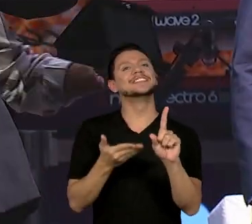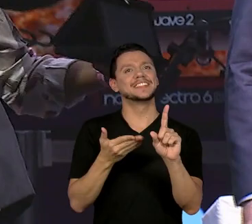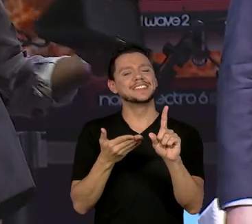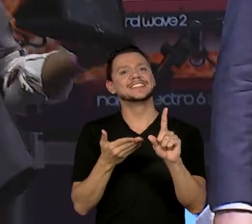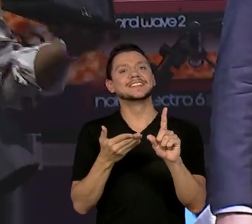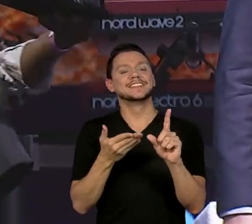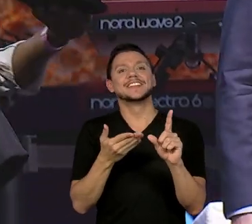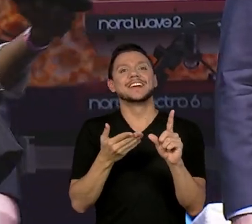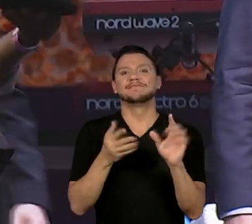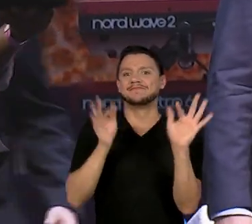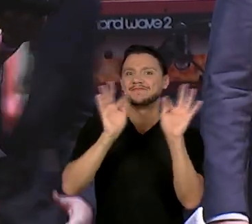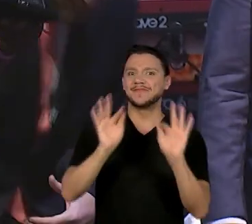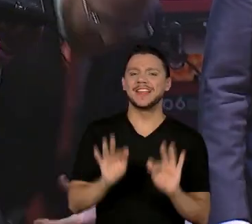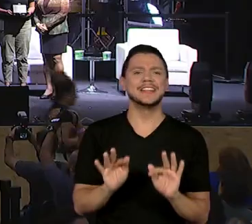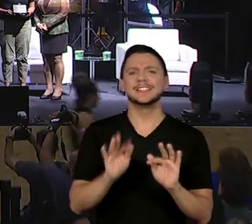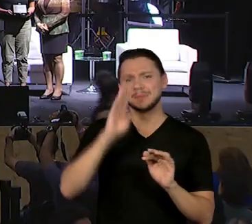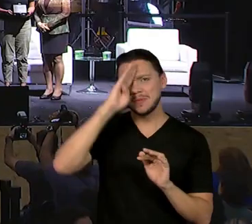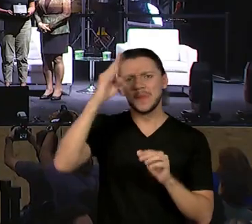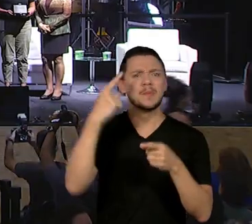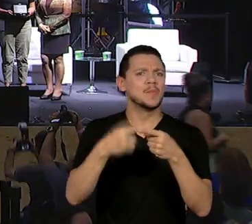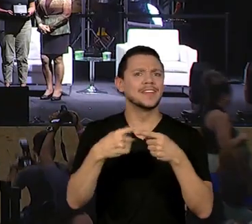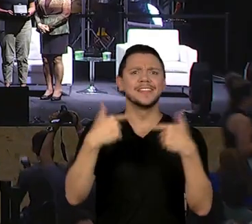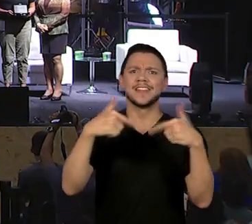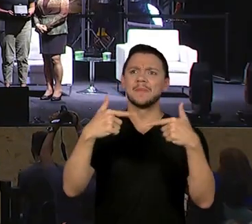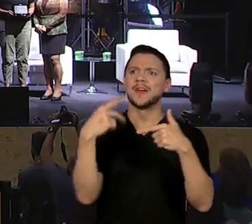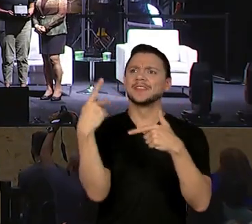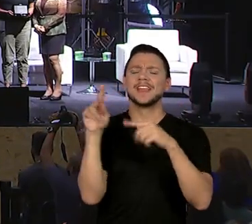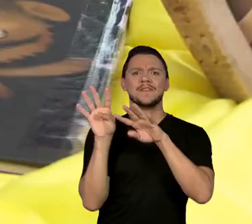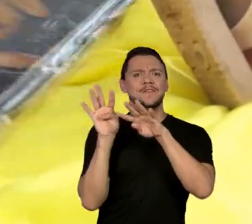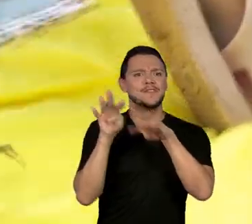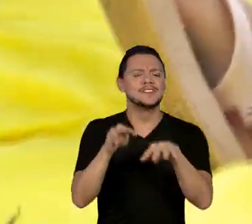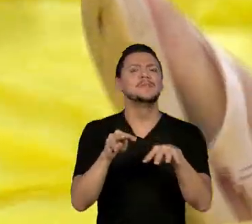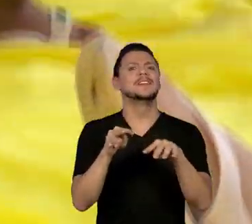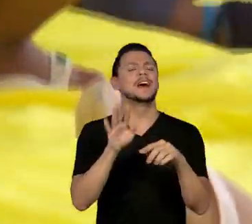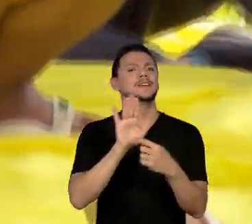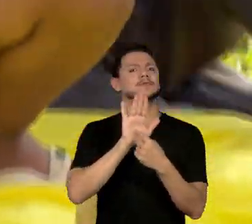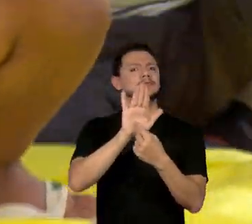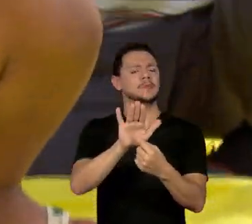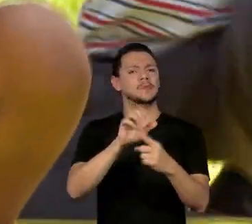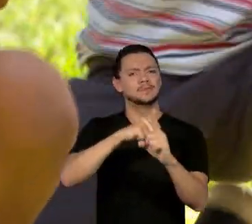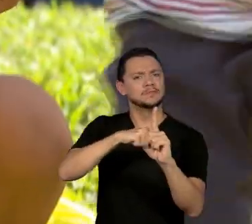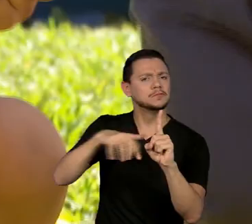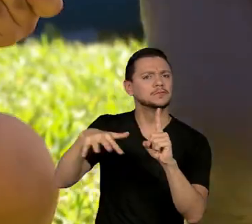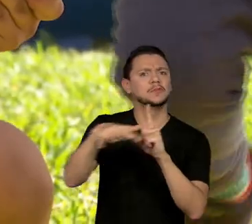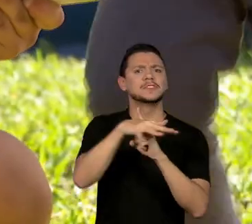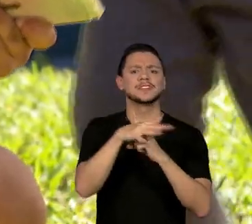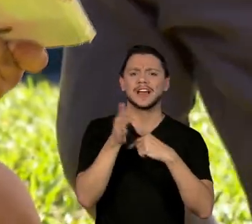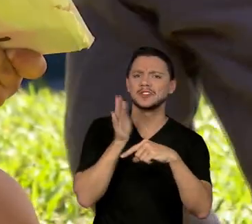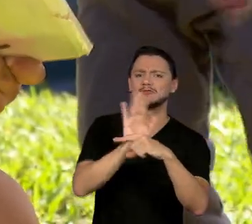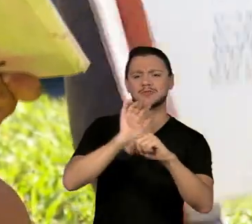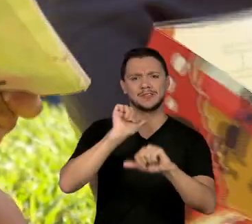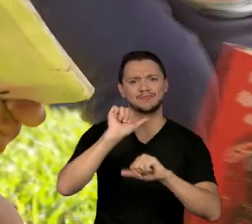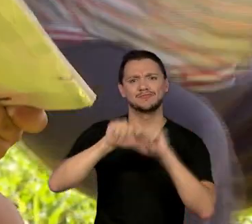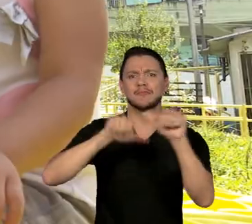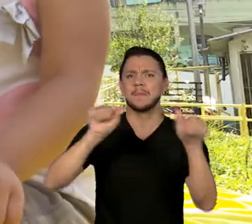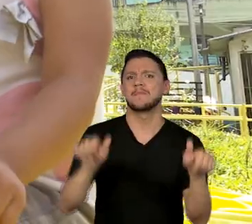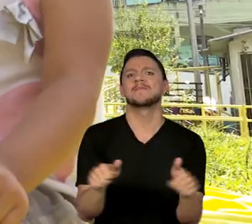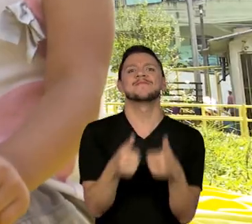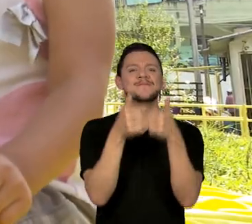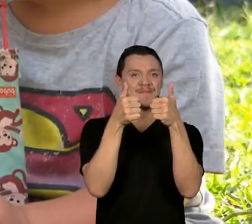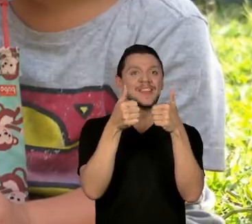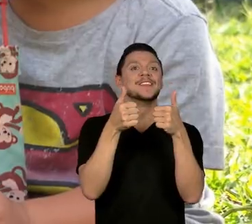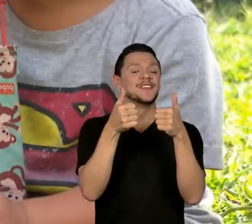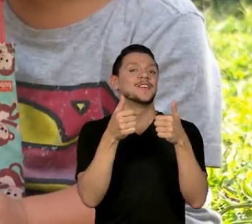questão da visibilidade ao trabalho dele, que reflete a sociedade, que transforma a sociedade, que é